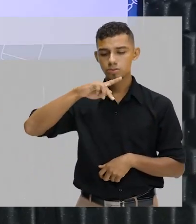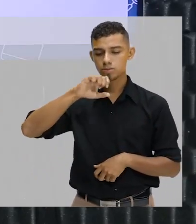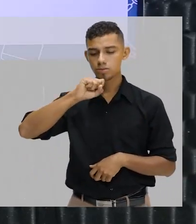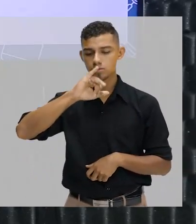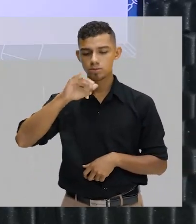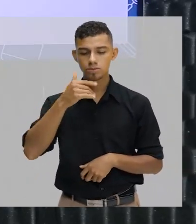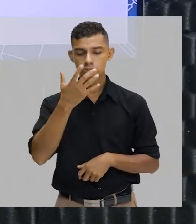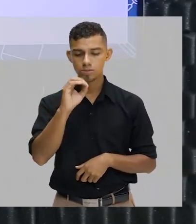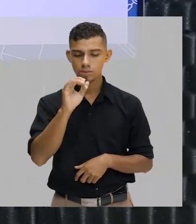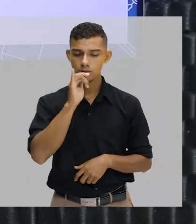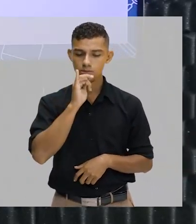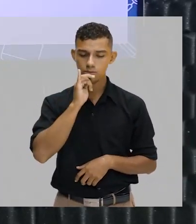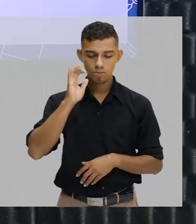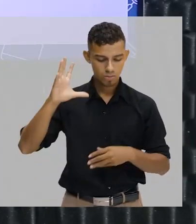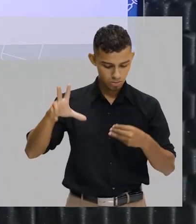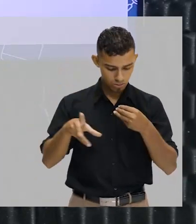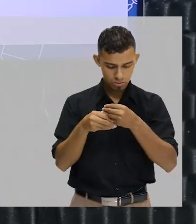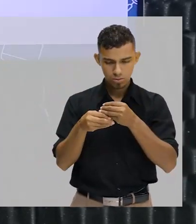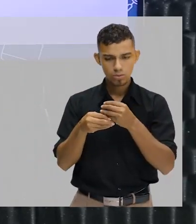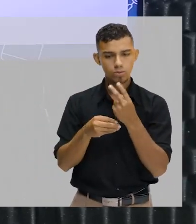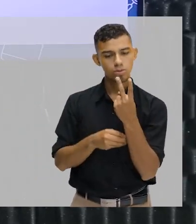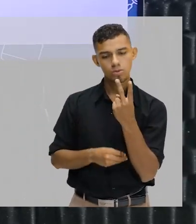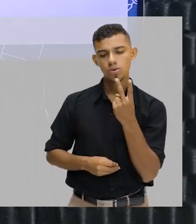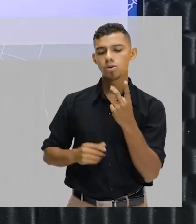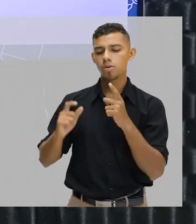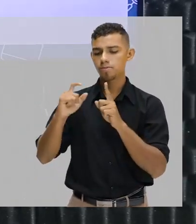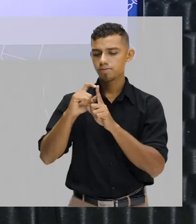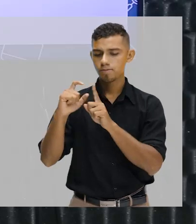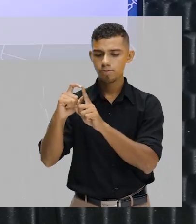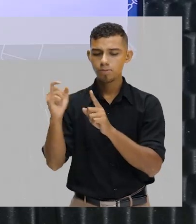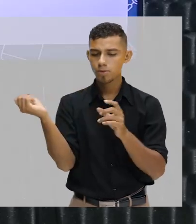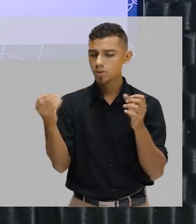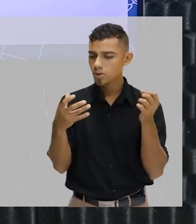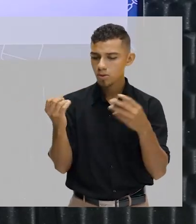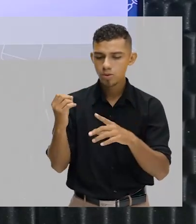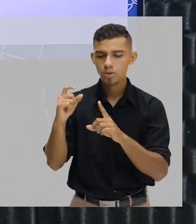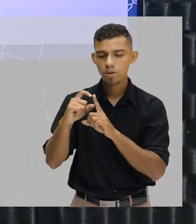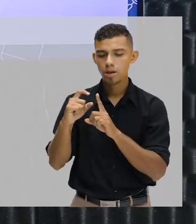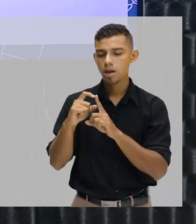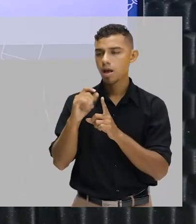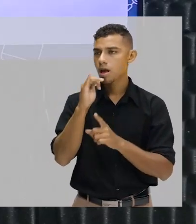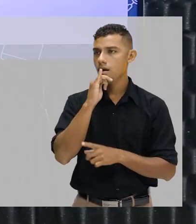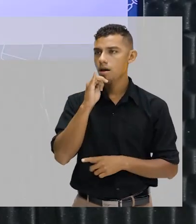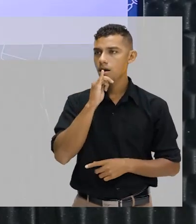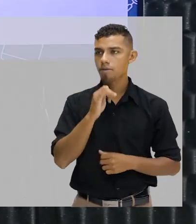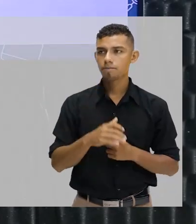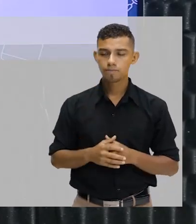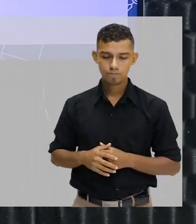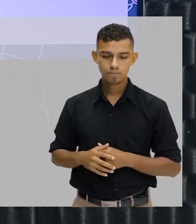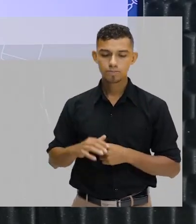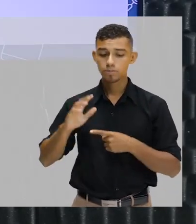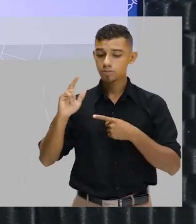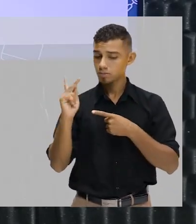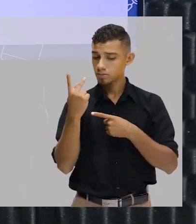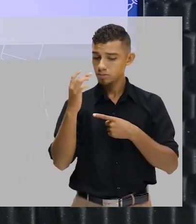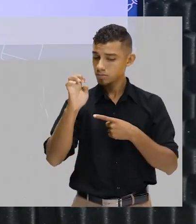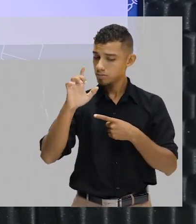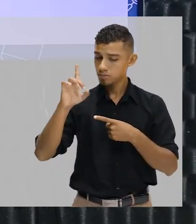junto duas palavras para criar uma nova palavra. Então, por exemplo, head significa cabeça,